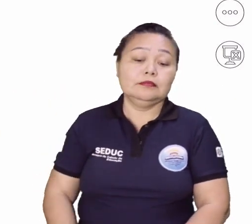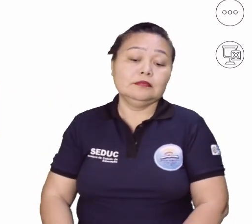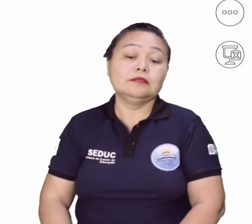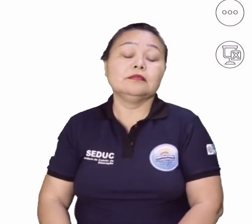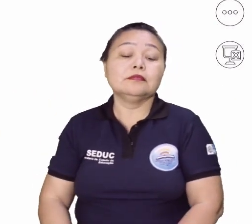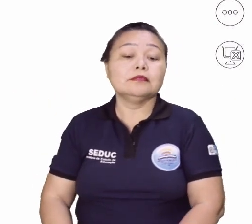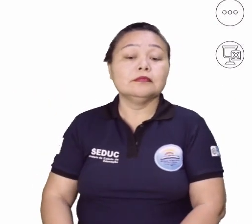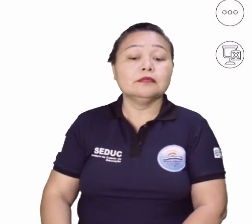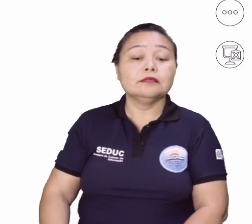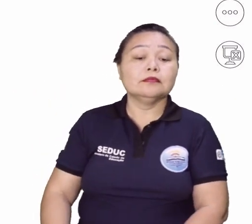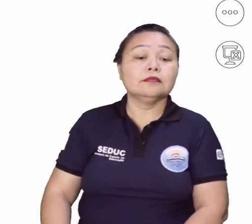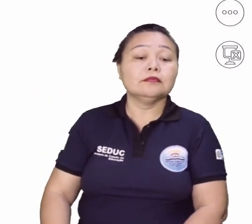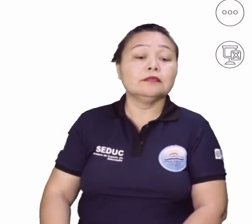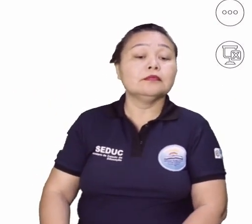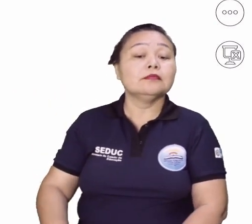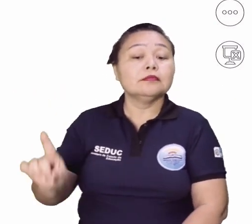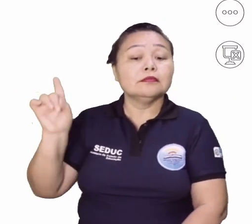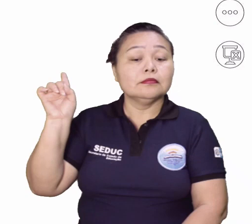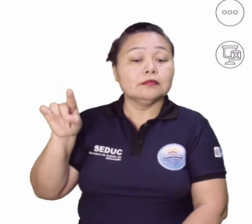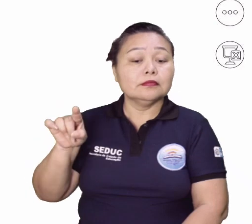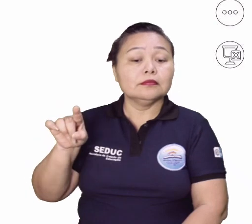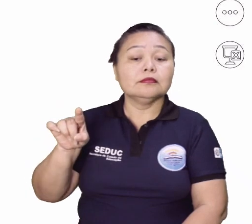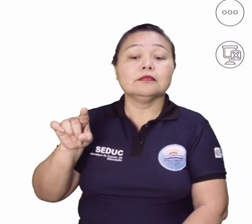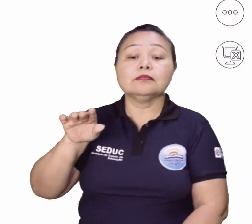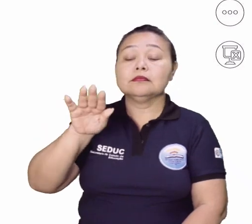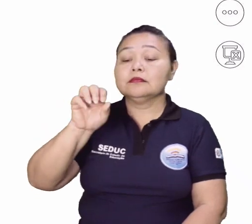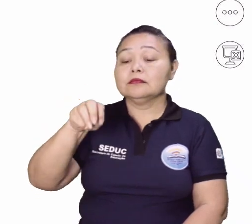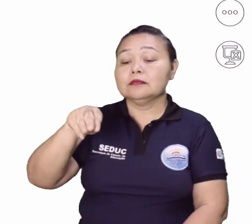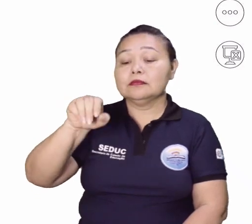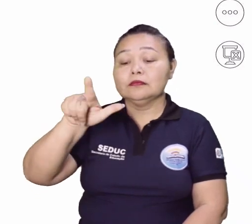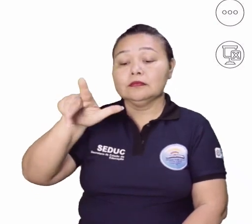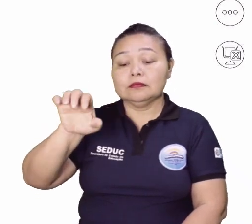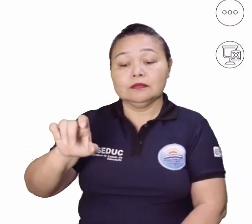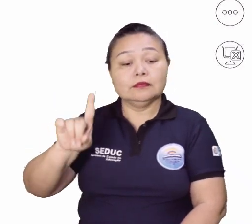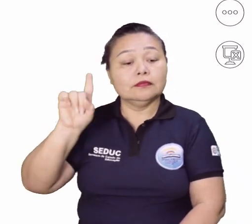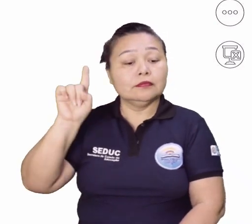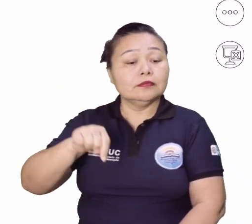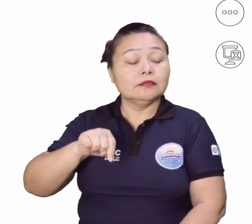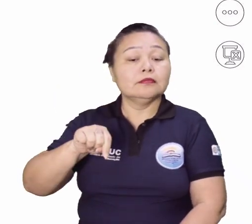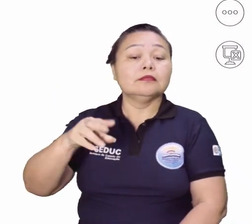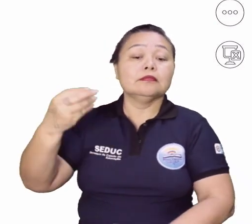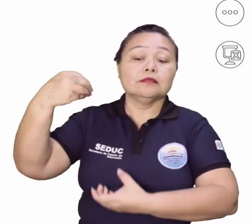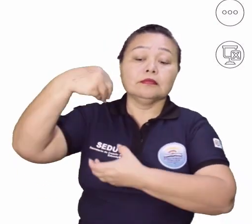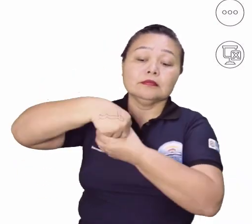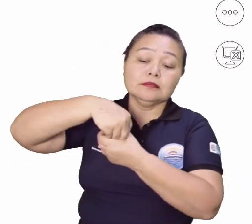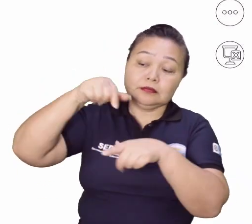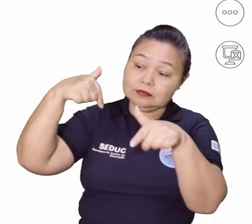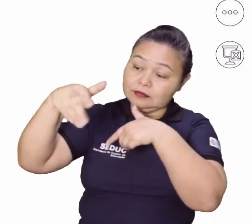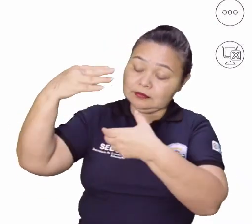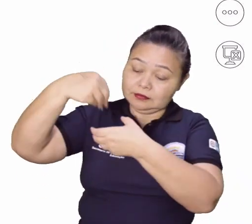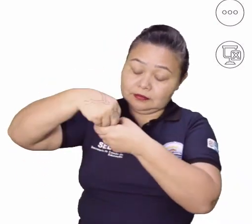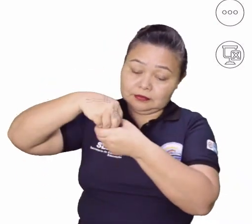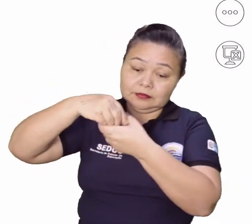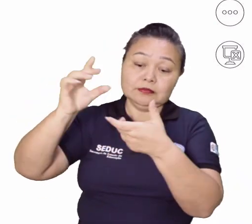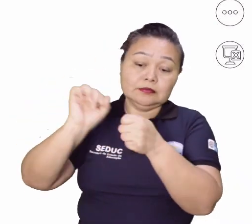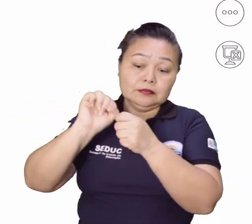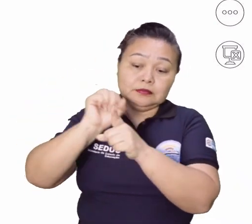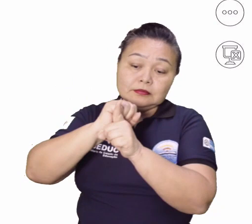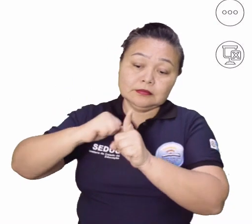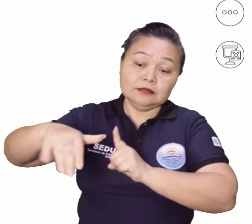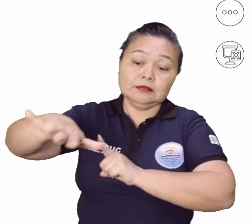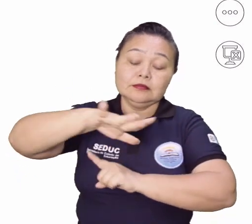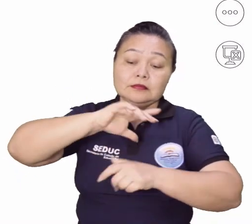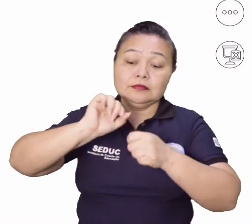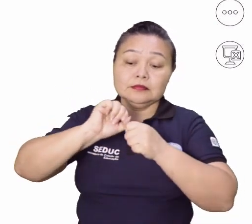Marx. Sobre o Emelie Durkheim, ele disse que o trabalho, ele faz parte, né? Da sociedade moderna